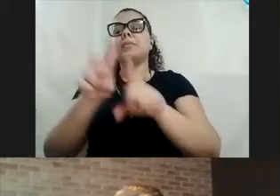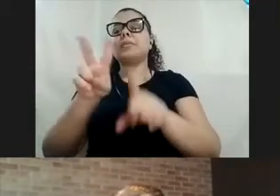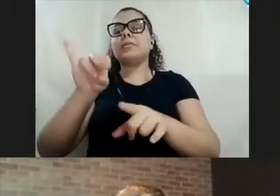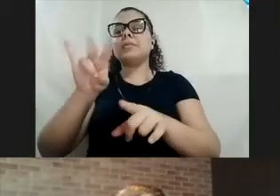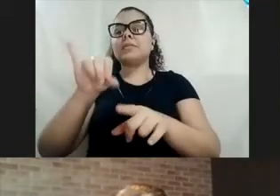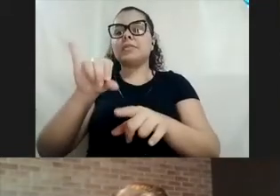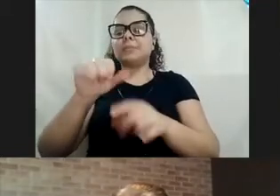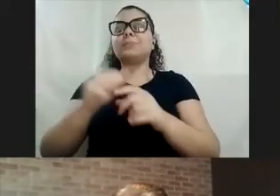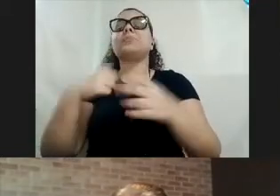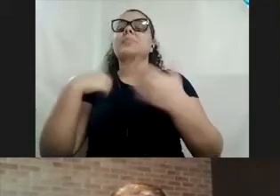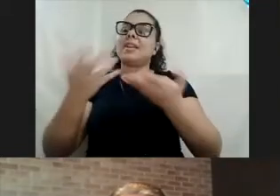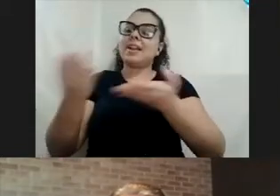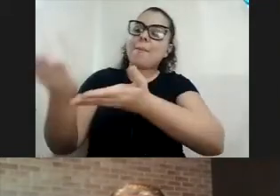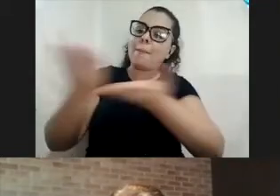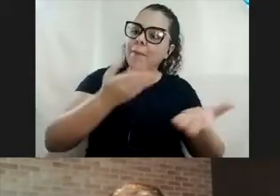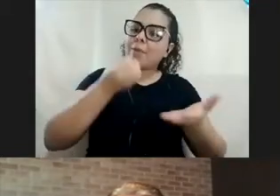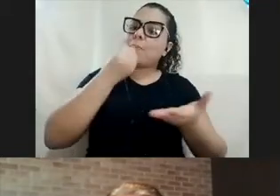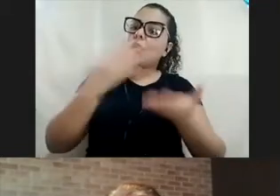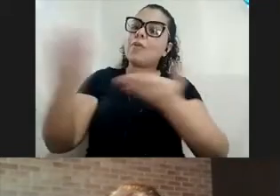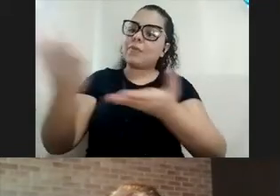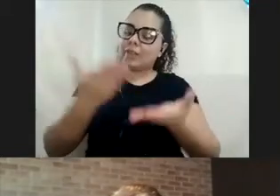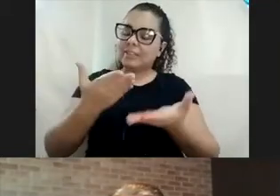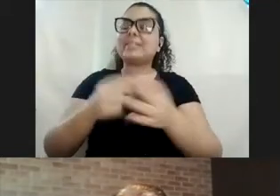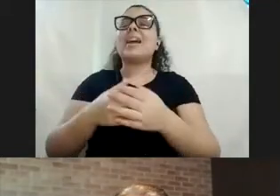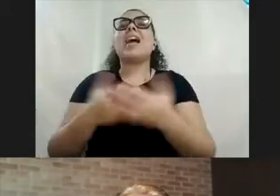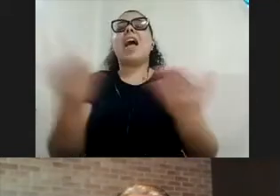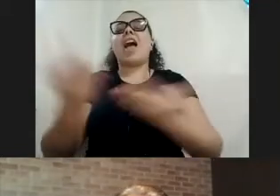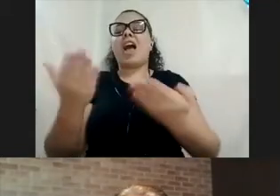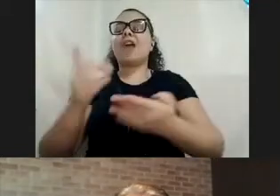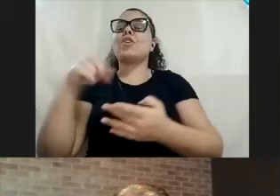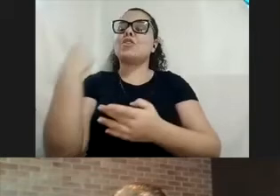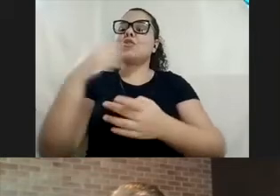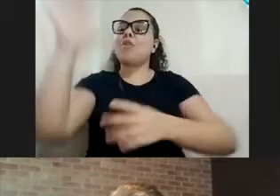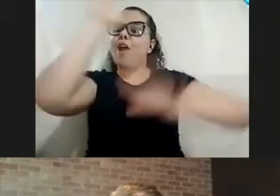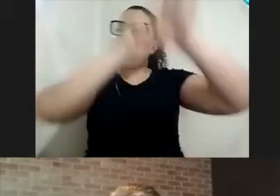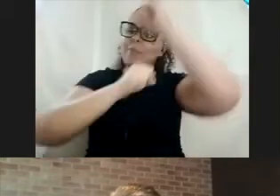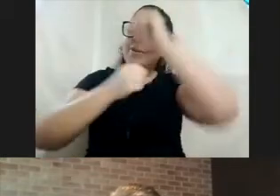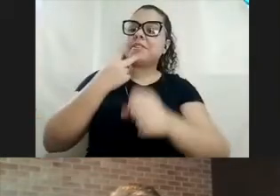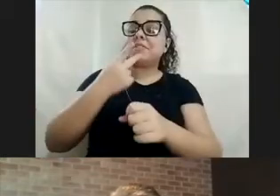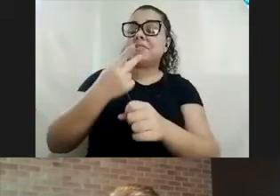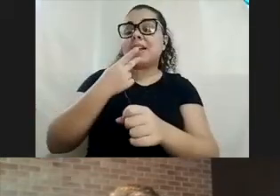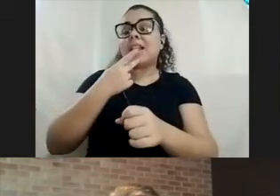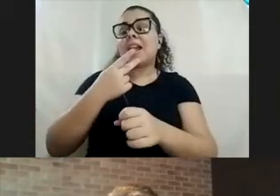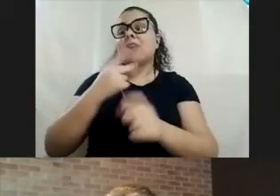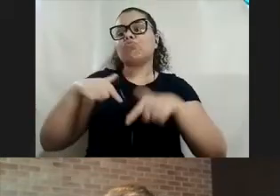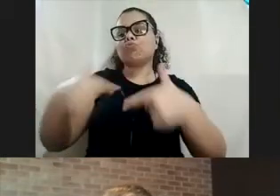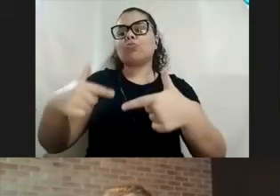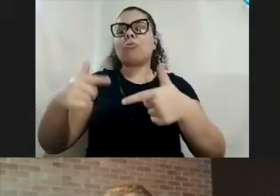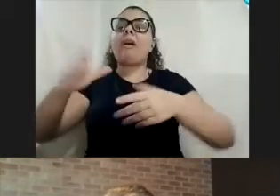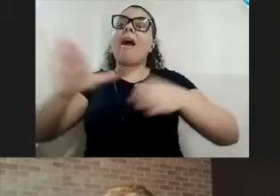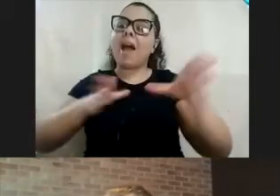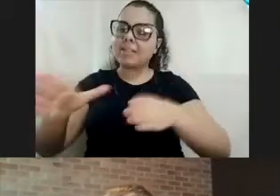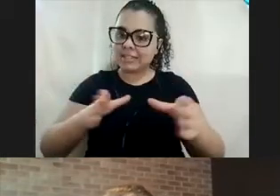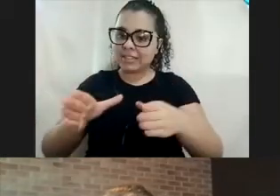-vindas a todo mundo. Vamos agora aprender a falar de uma maneira mais acessível. E o tema